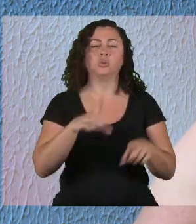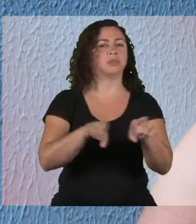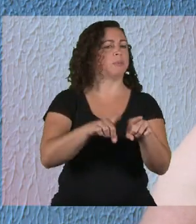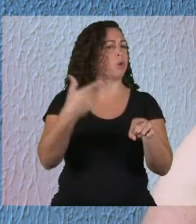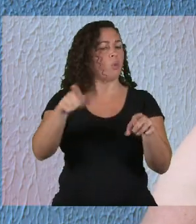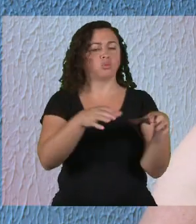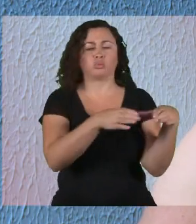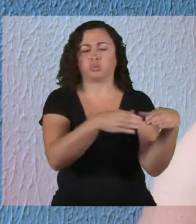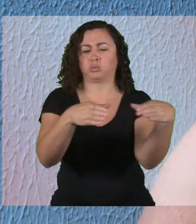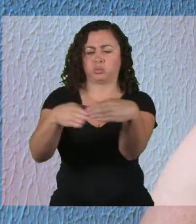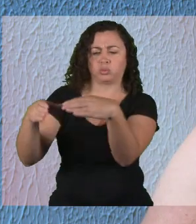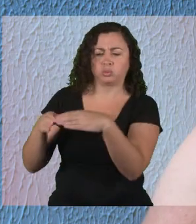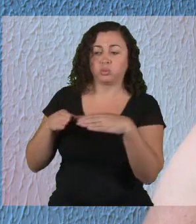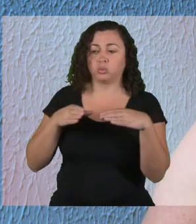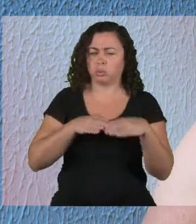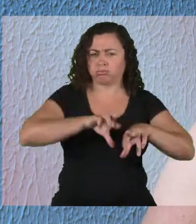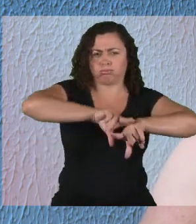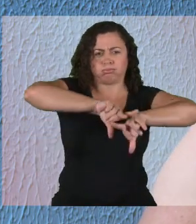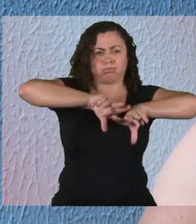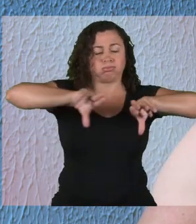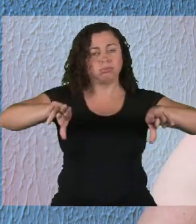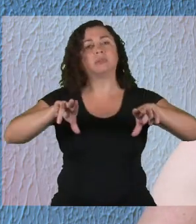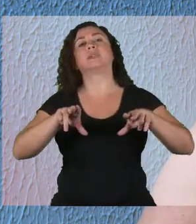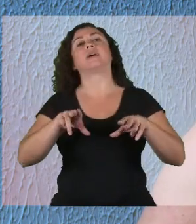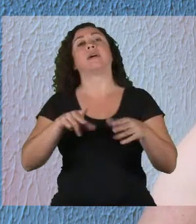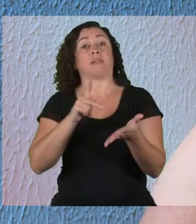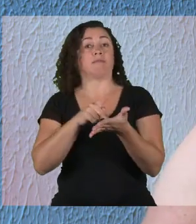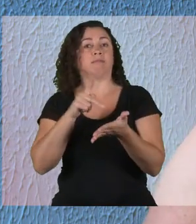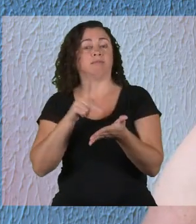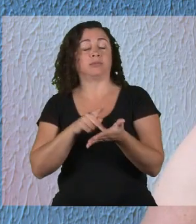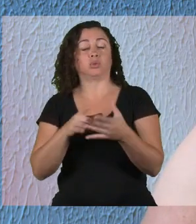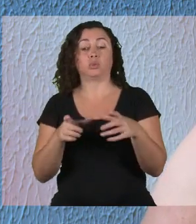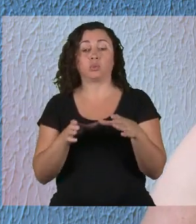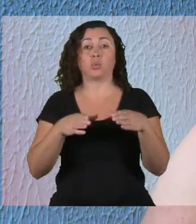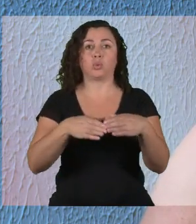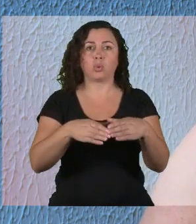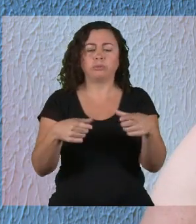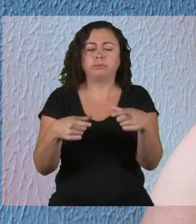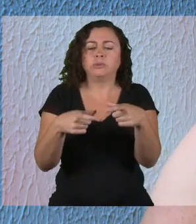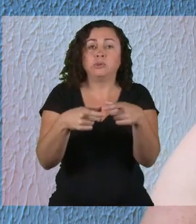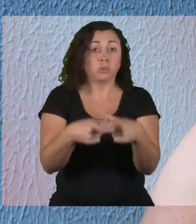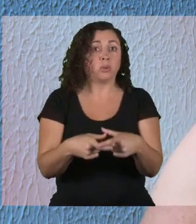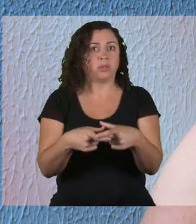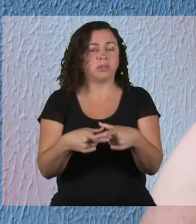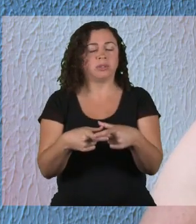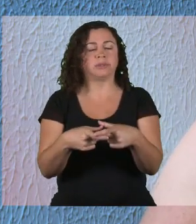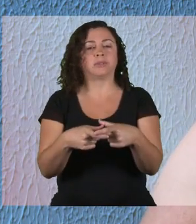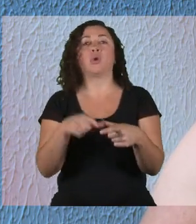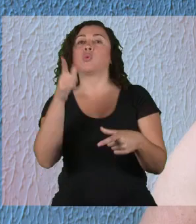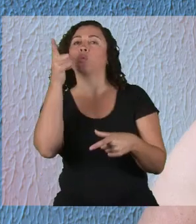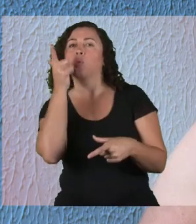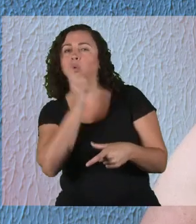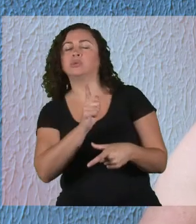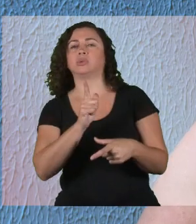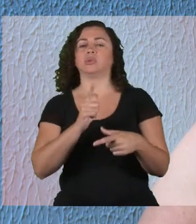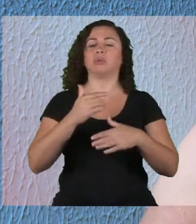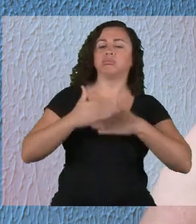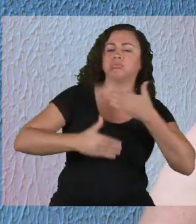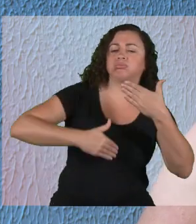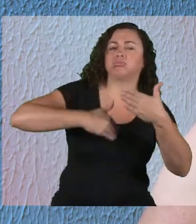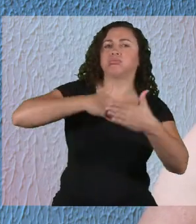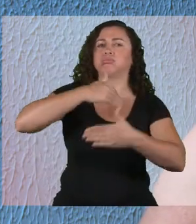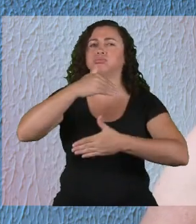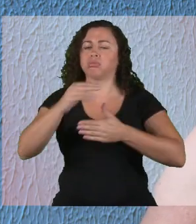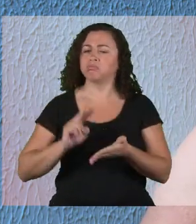minorias, e as outras diversidades, sem dúvida nenhuma, as minorias, depois da ditadura, elas conseguiram espaço